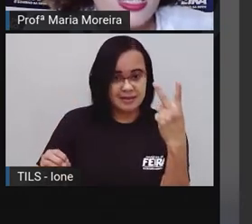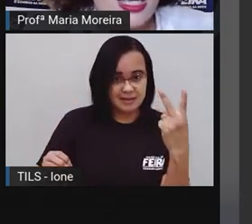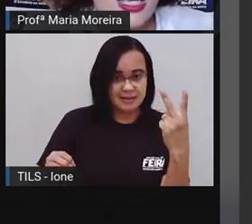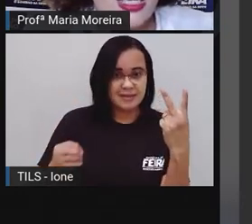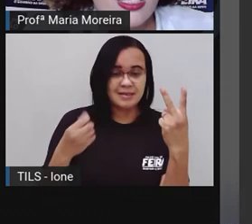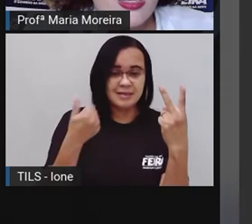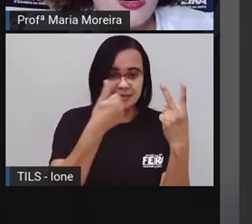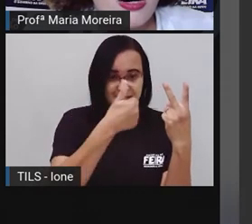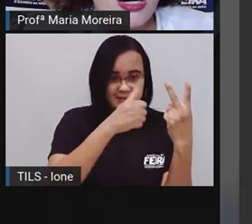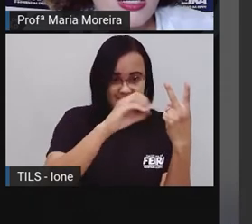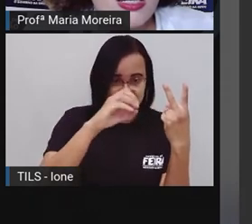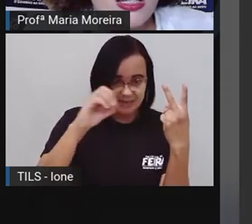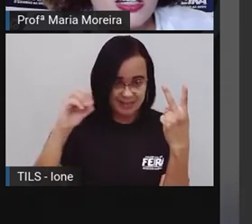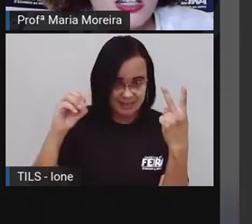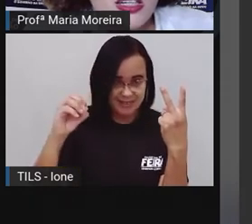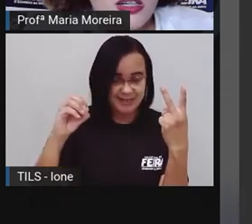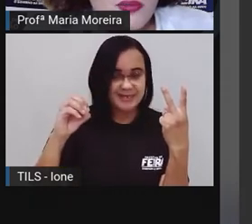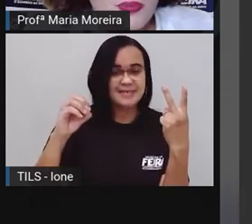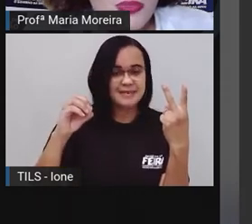Mais cem, ó,